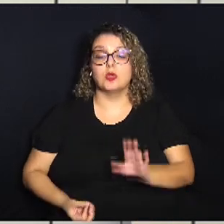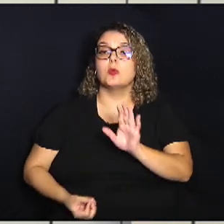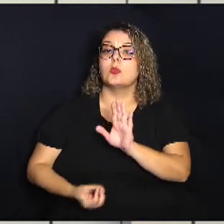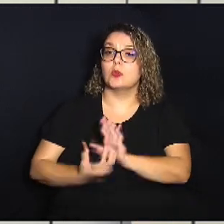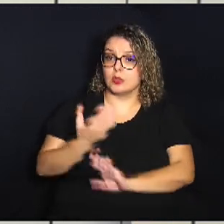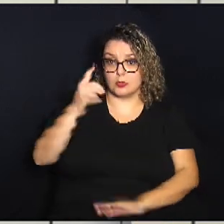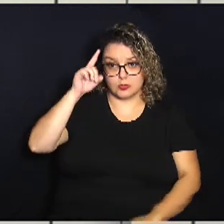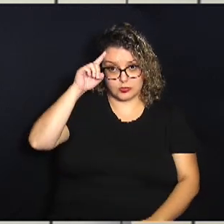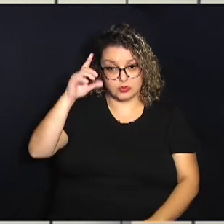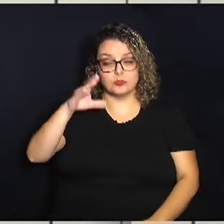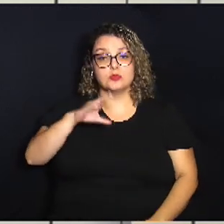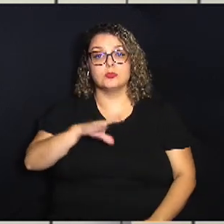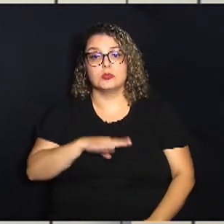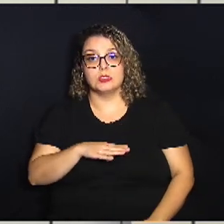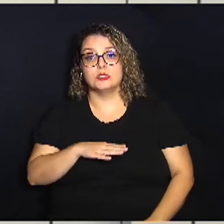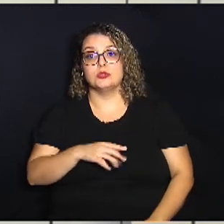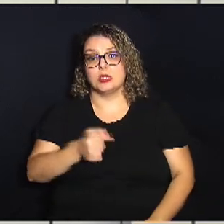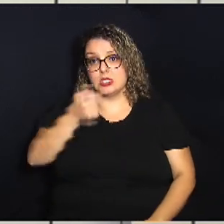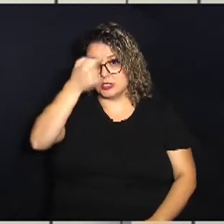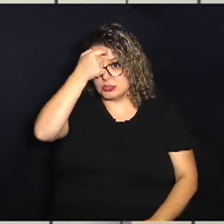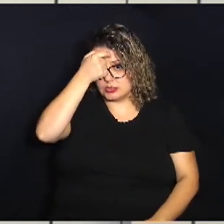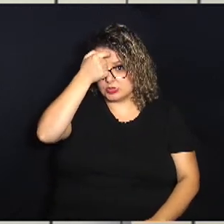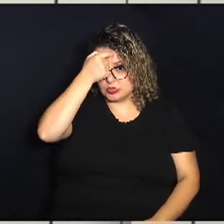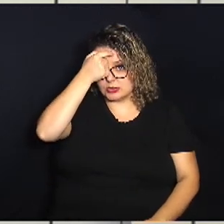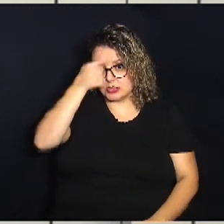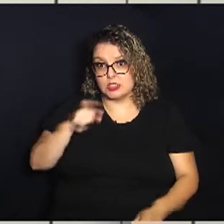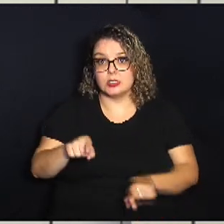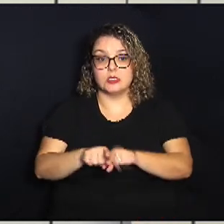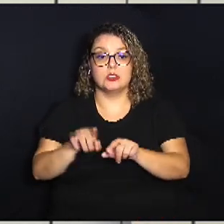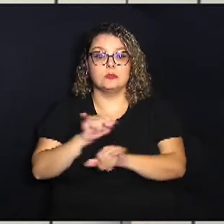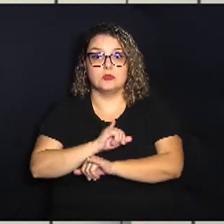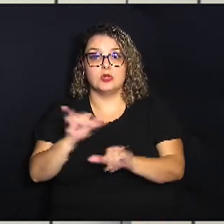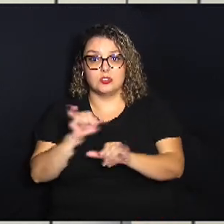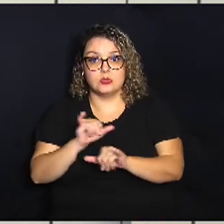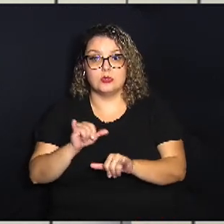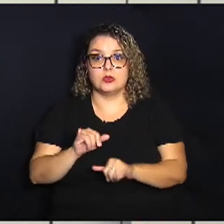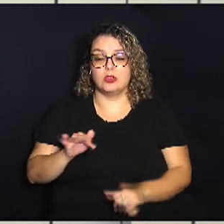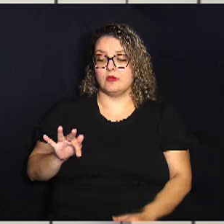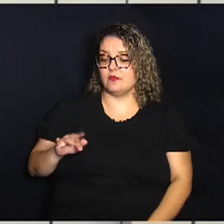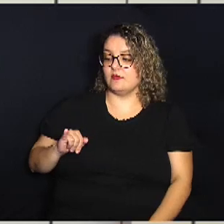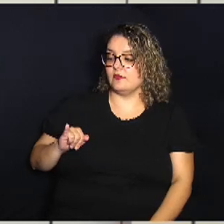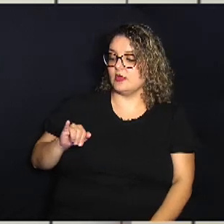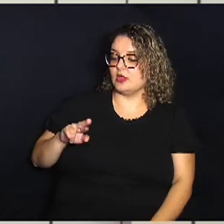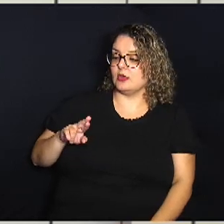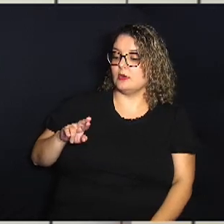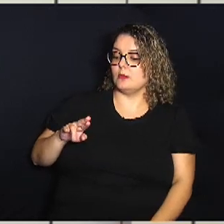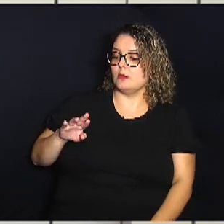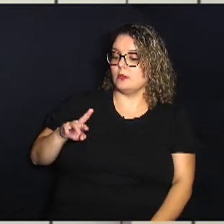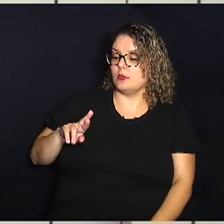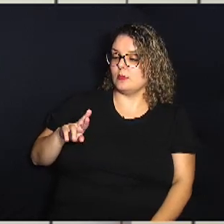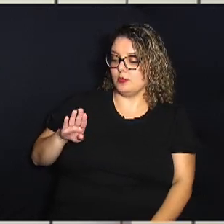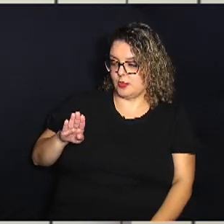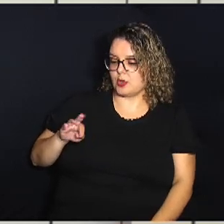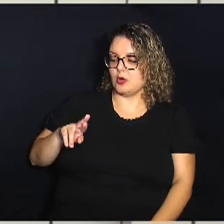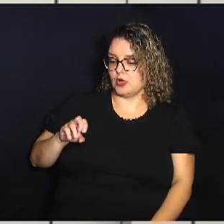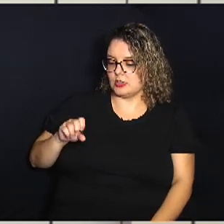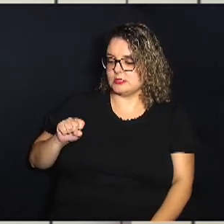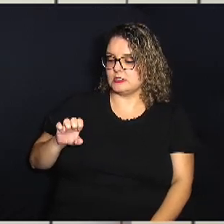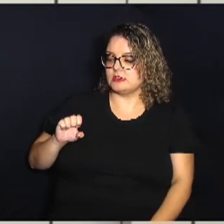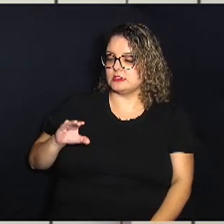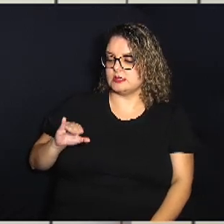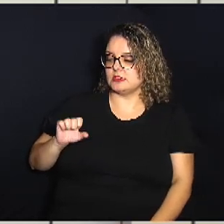o Dia Municipal de Conscientização e Divulgação da Fibrose Cística. A data será celebrada